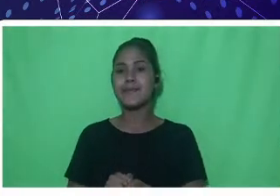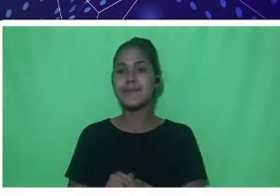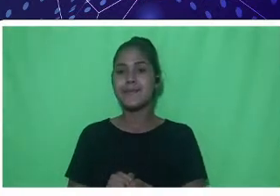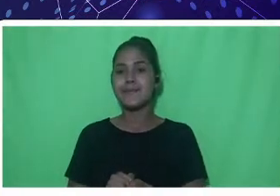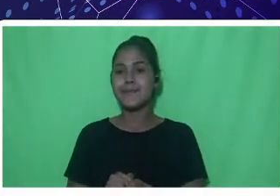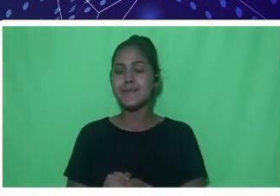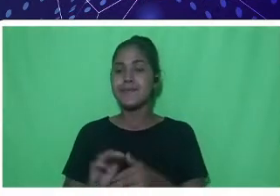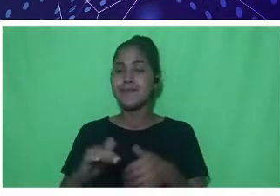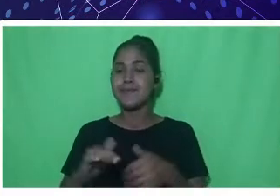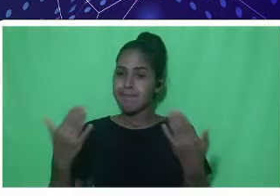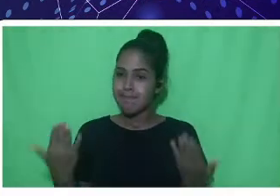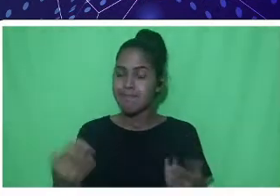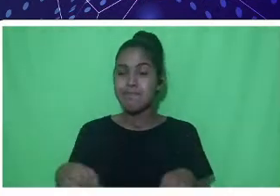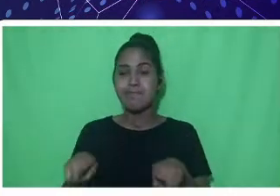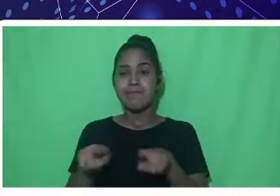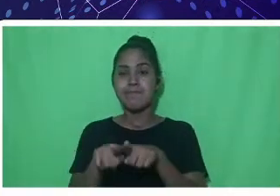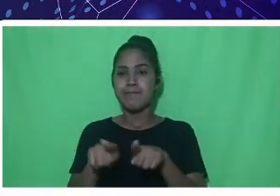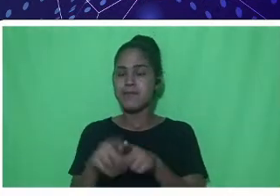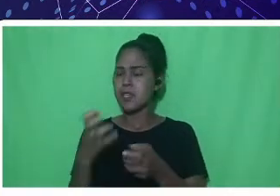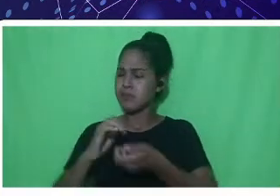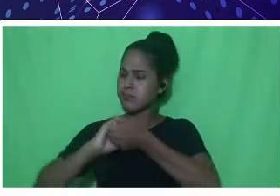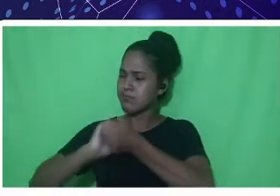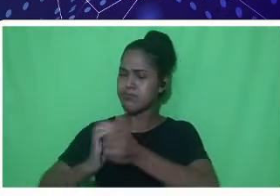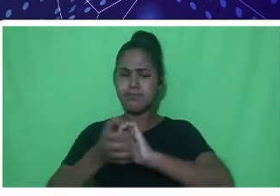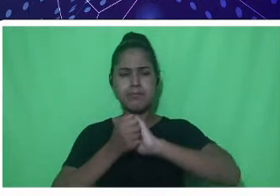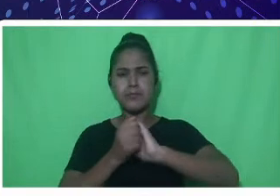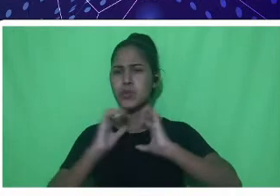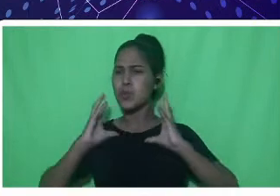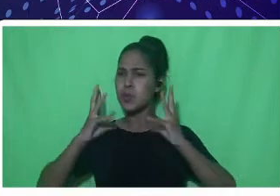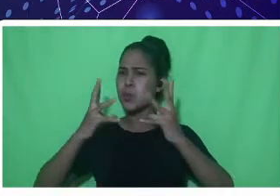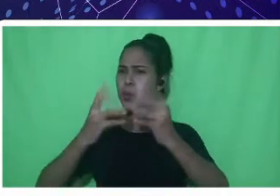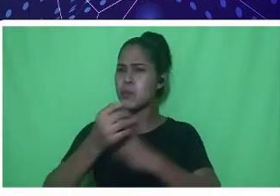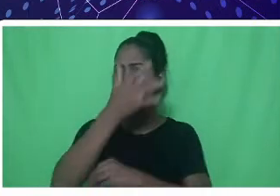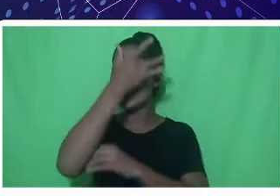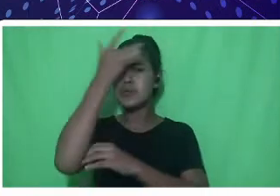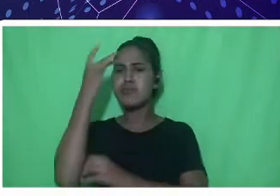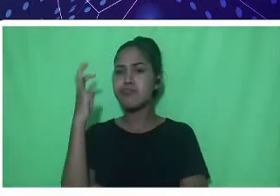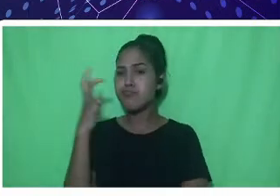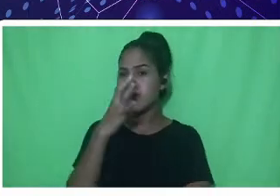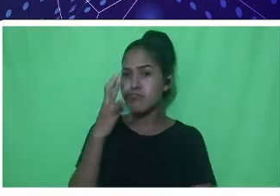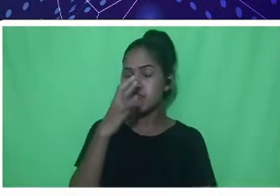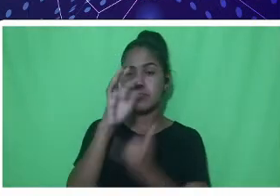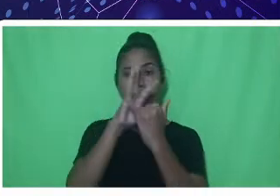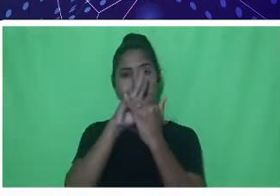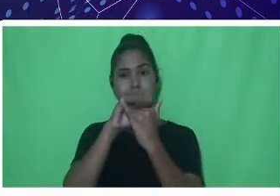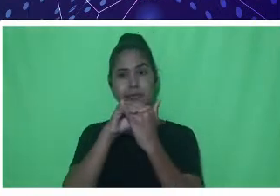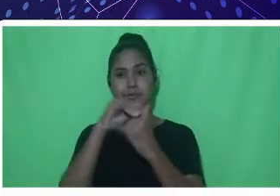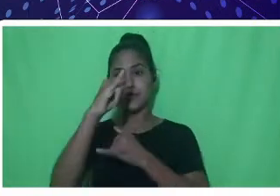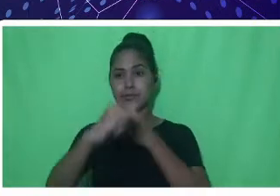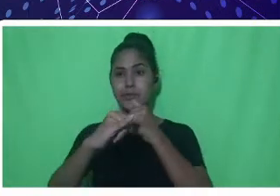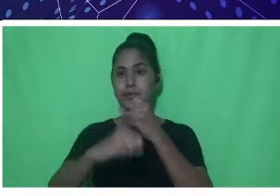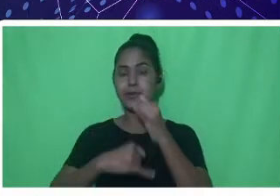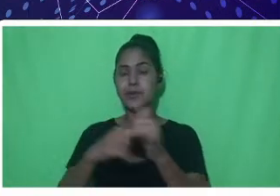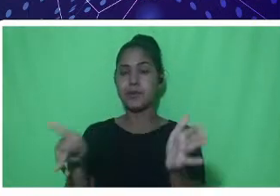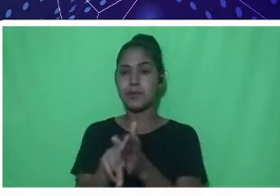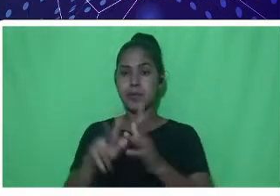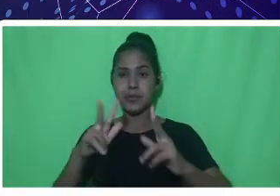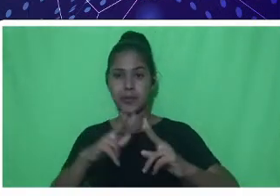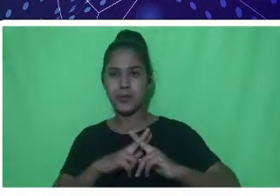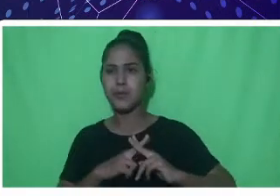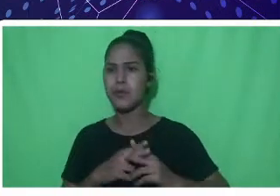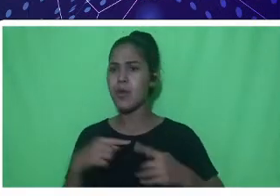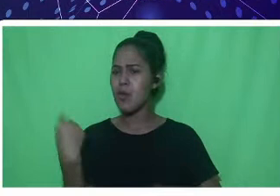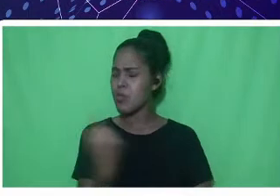importante, cumprimento e também aqueles que nos acompanham remotamente pelo canal da Unir no YouTube. Esse evento é feito com muito carinho para